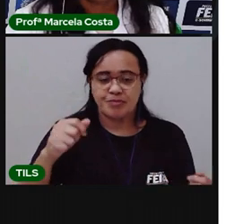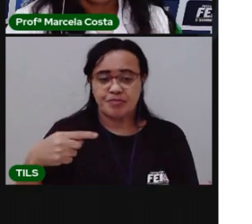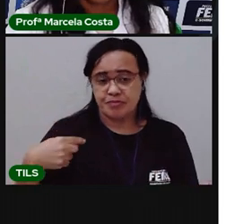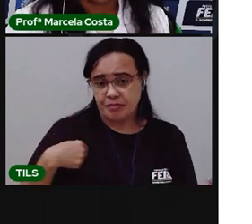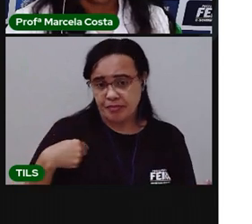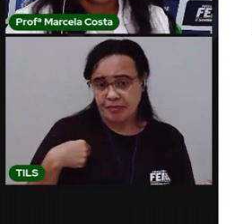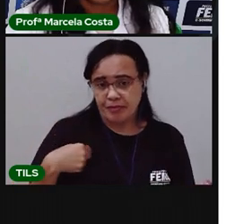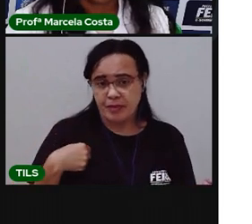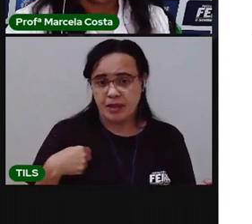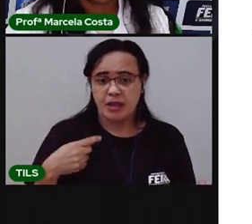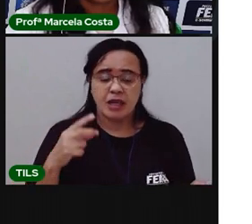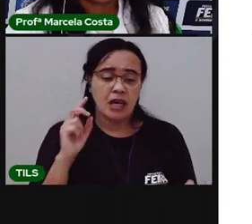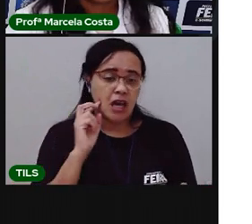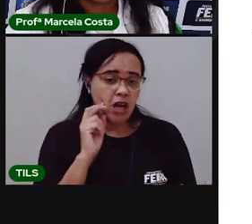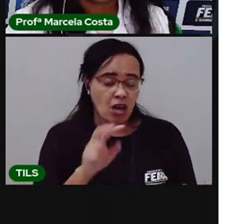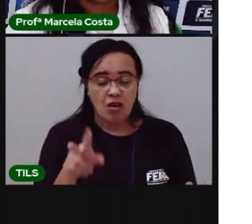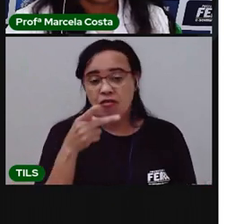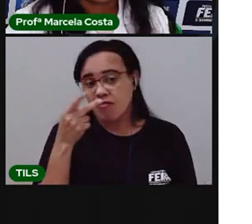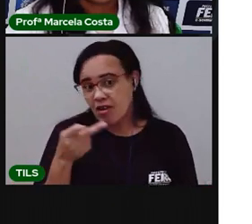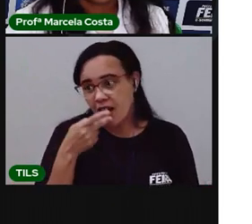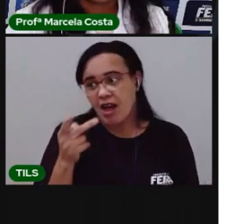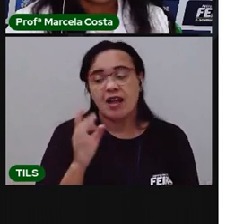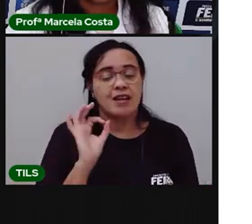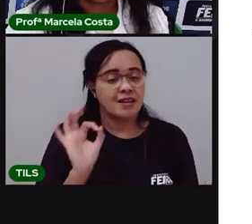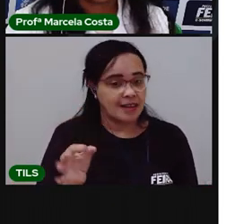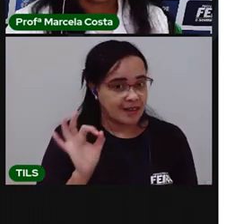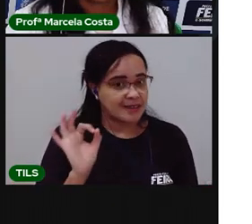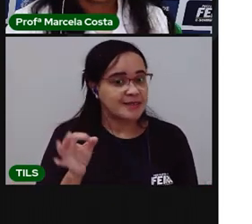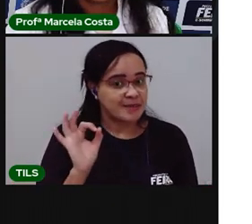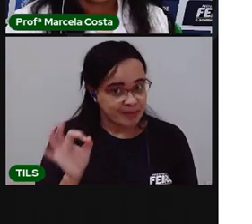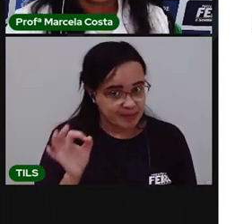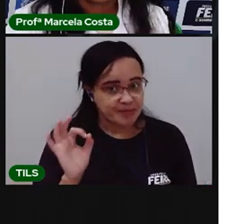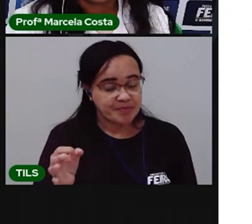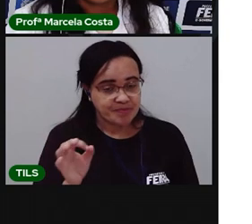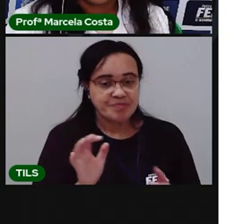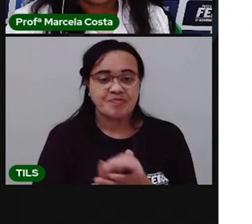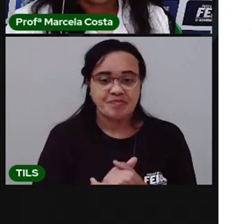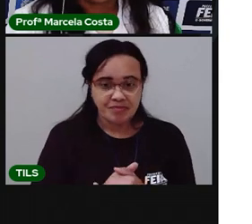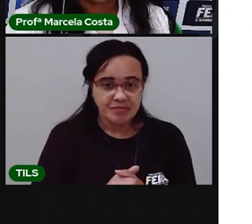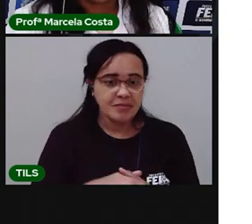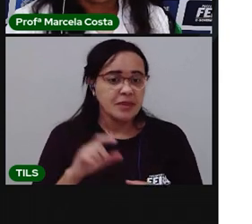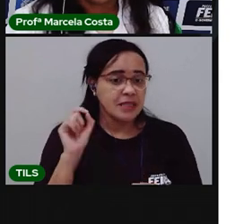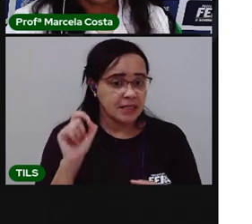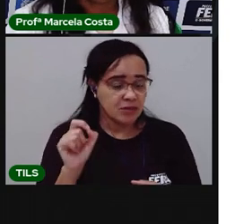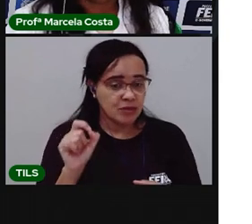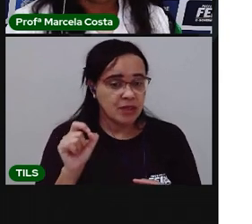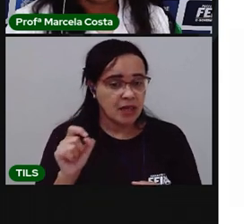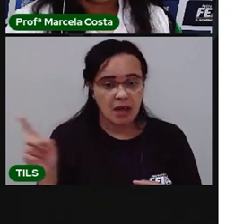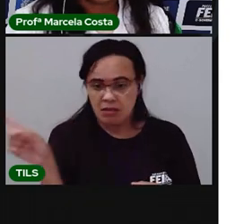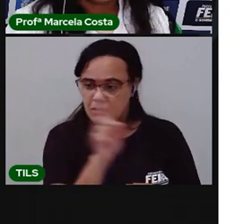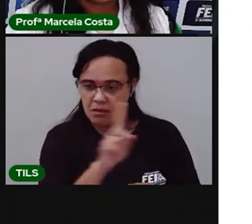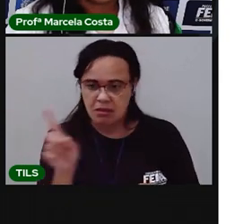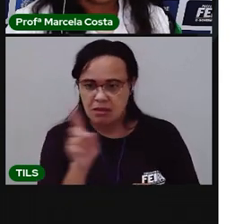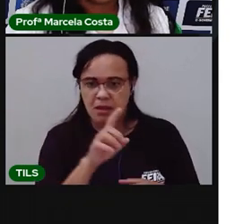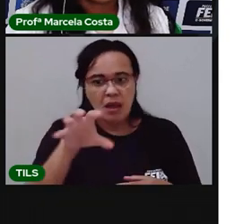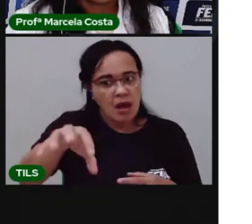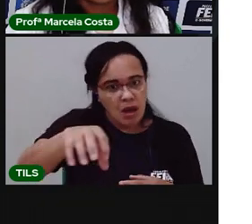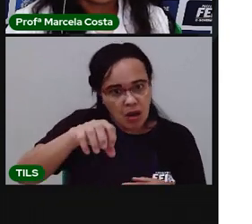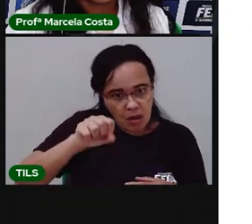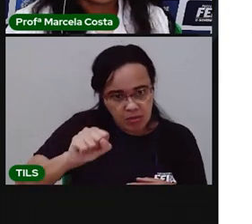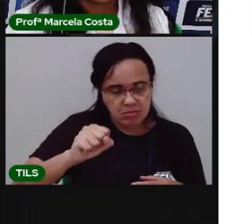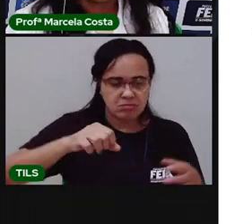rota, bem que disse, risse, que não mulisse,